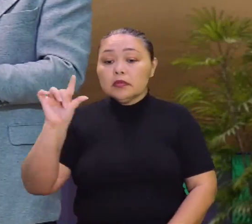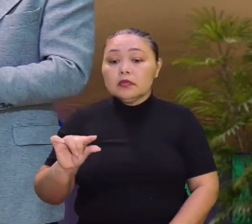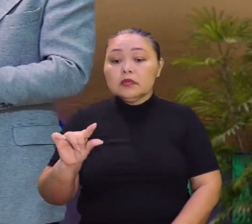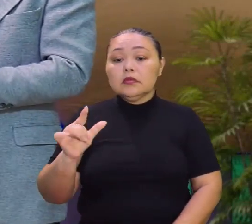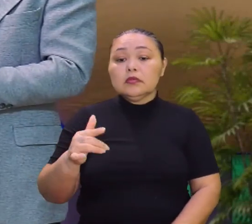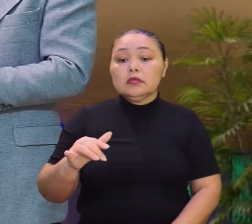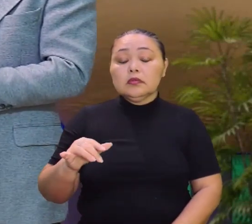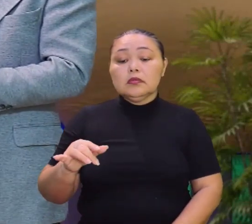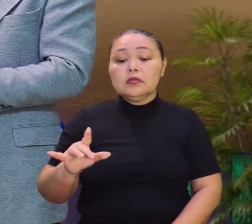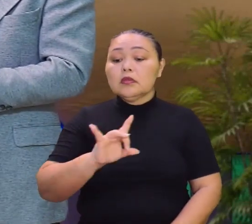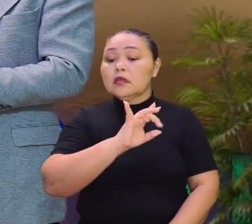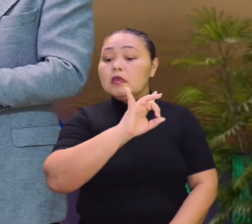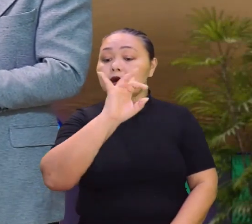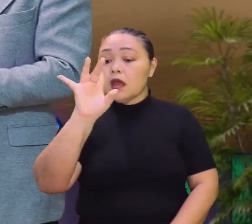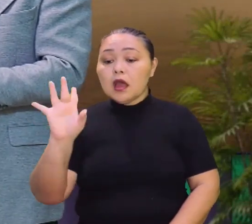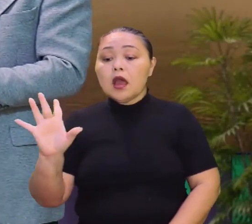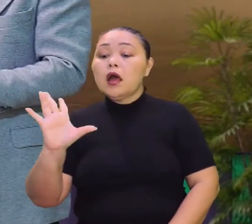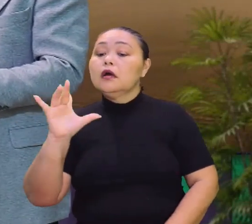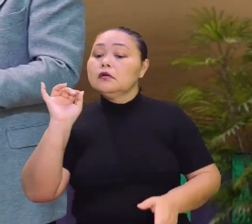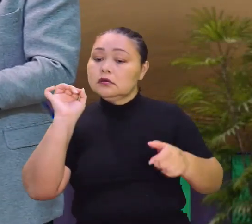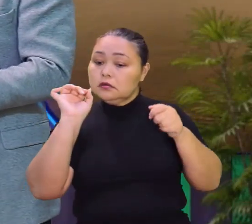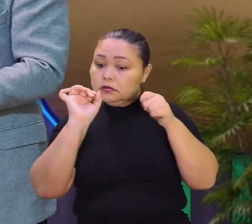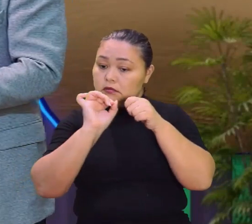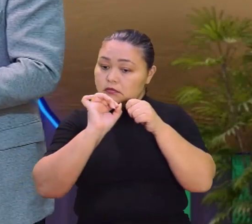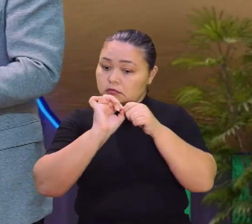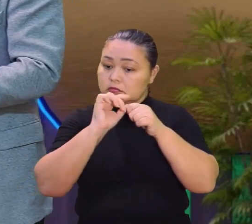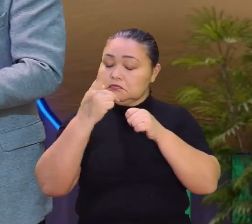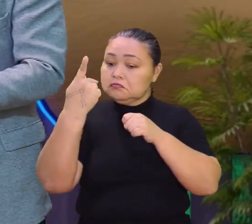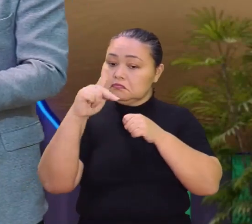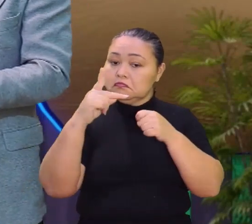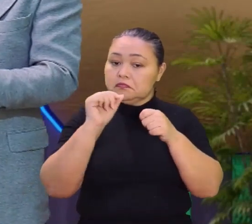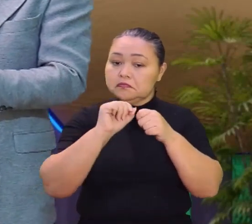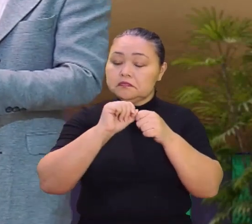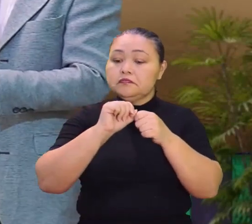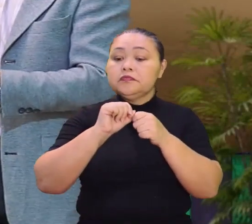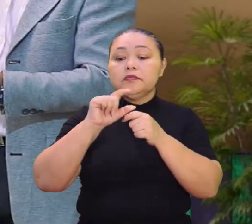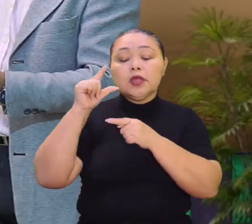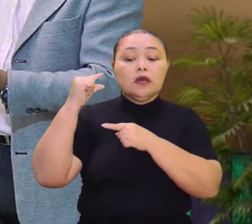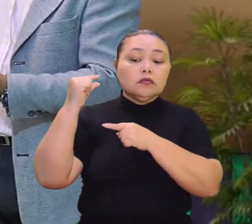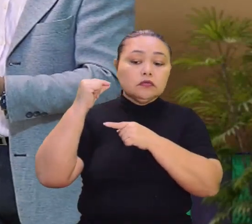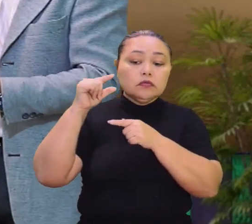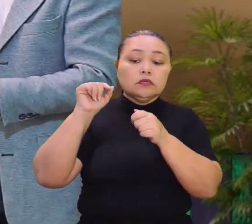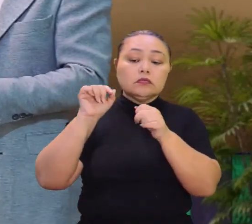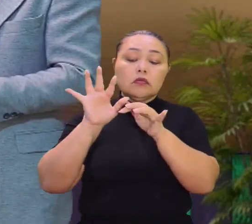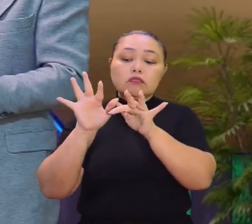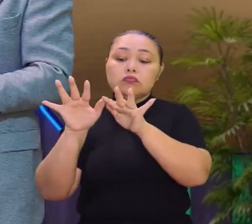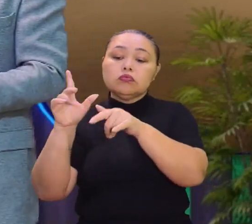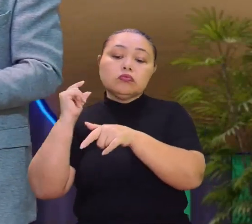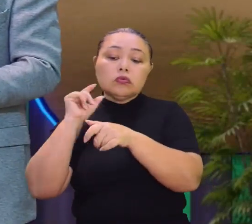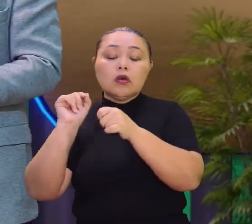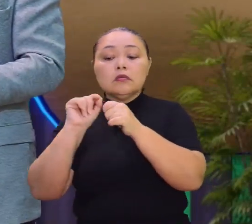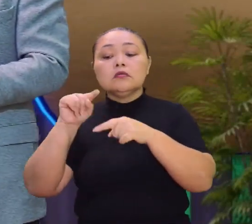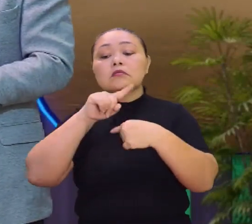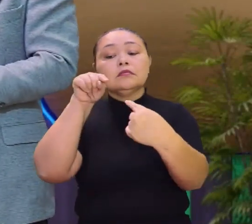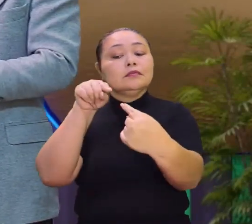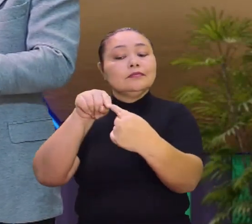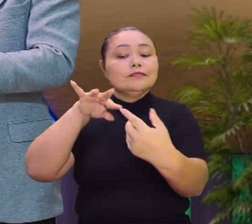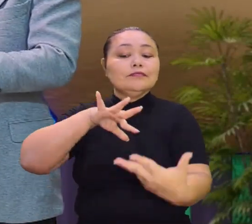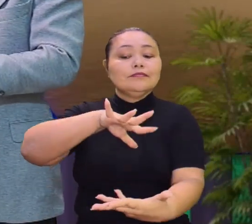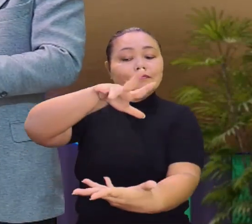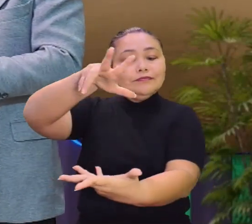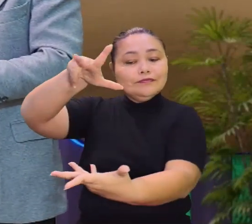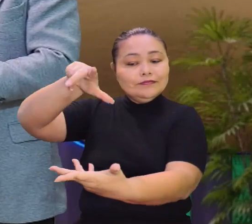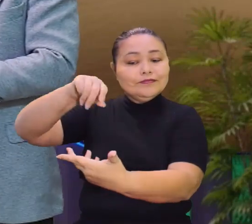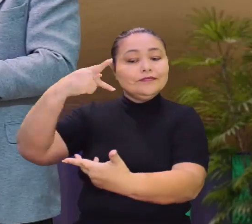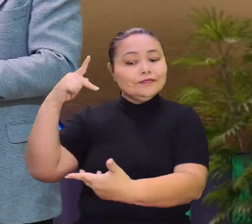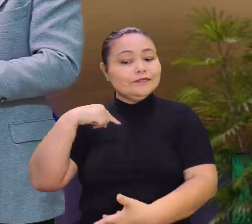muito. Cada um fazendo a sua parte, né? É o beija-flor. Beija-flor. Cada um faz a sua parte. Em prol do nosso planeta,